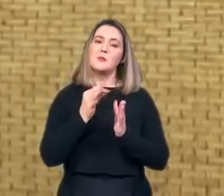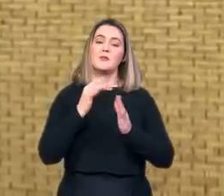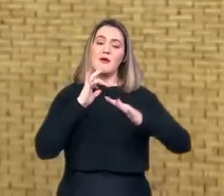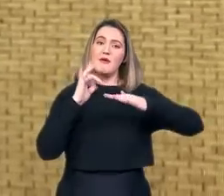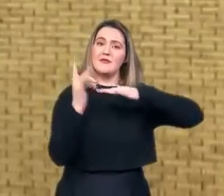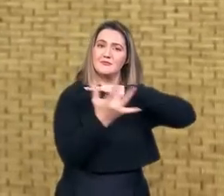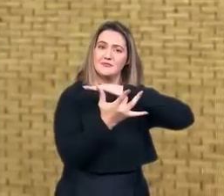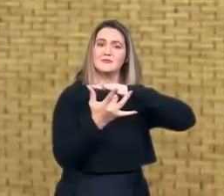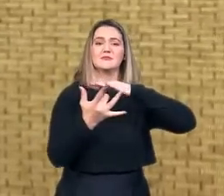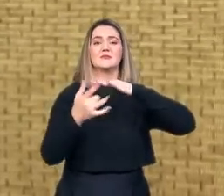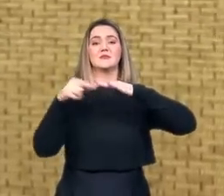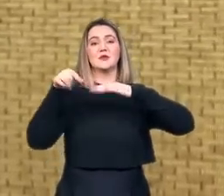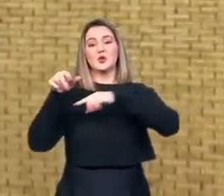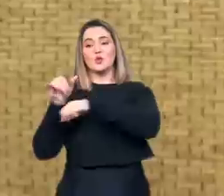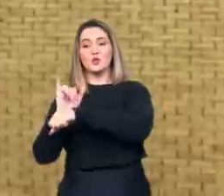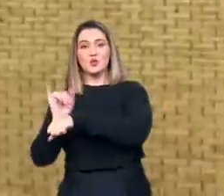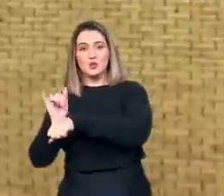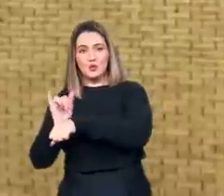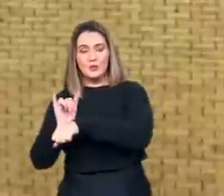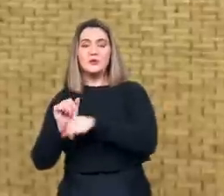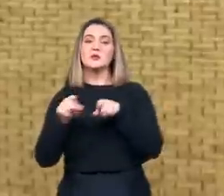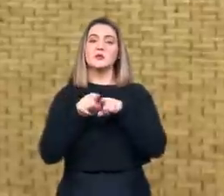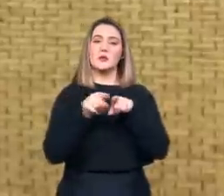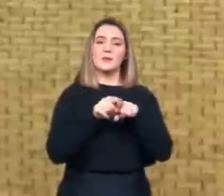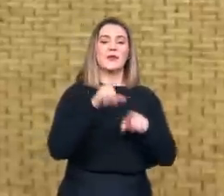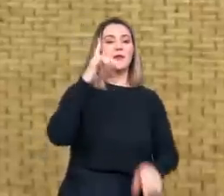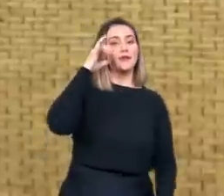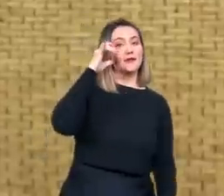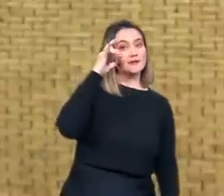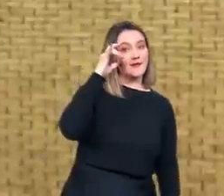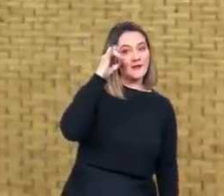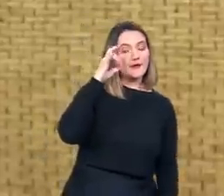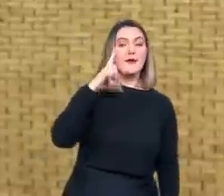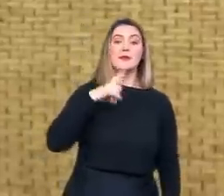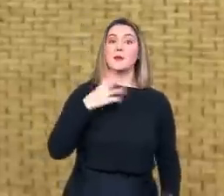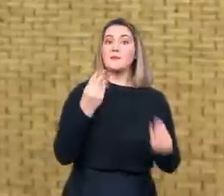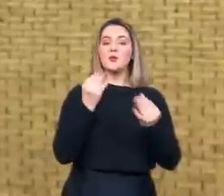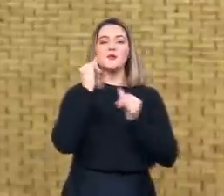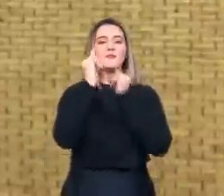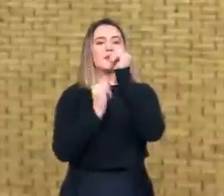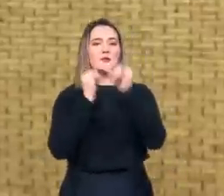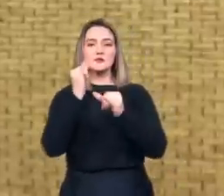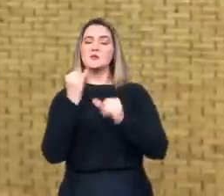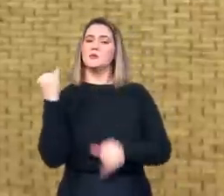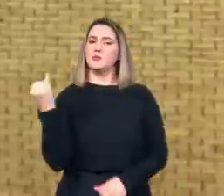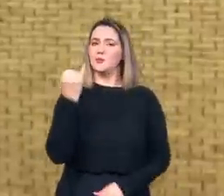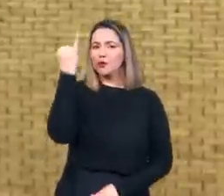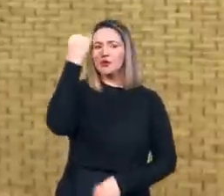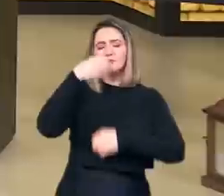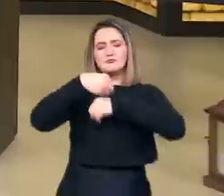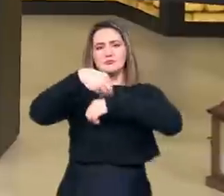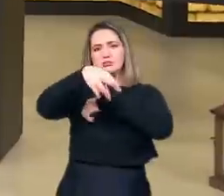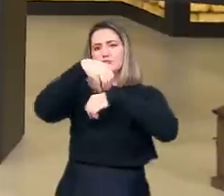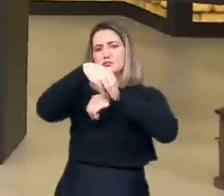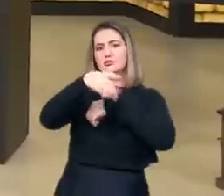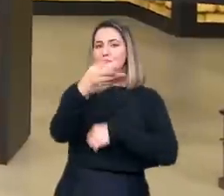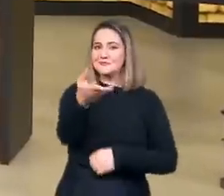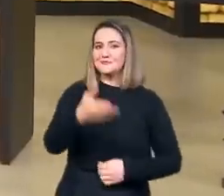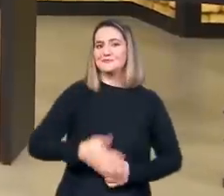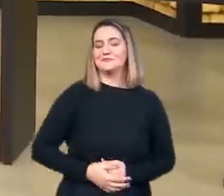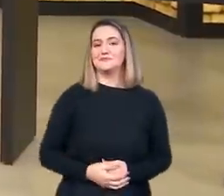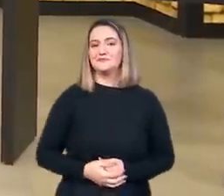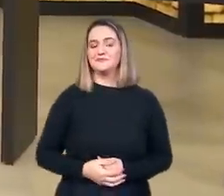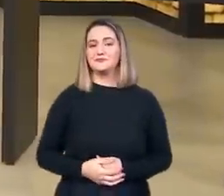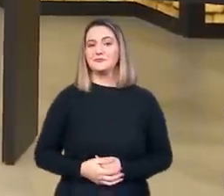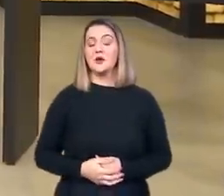social tanto no YouTube quanto no Instagram. Há informações preciosas esperando por você. Agora, no que diz